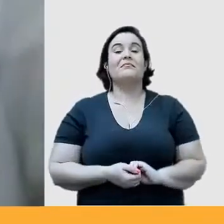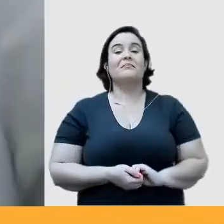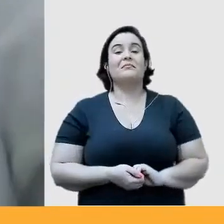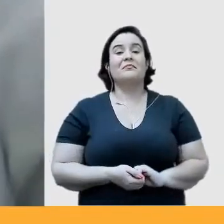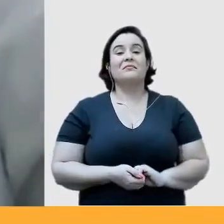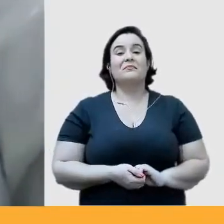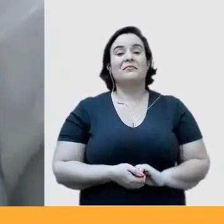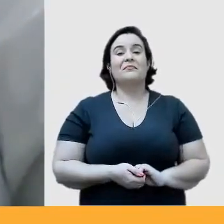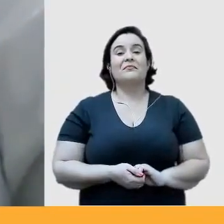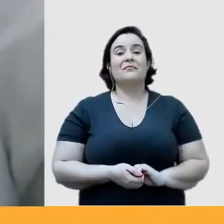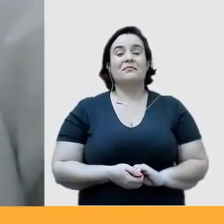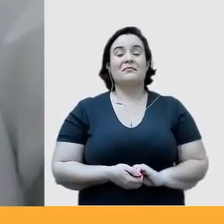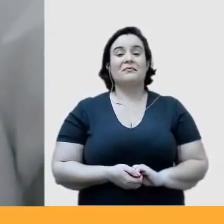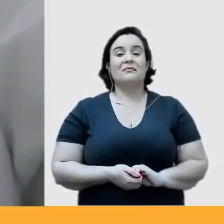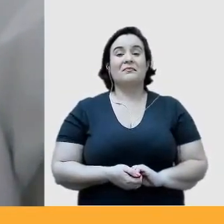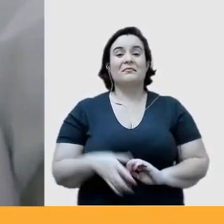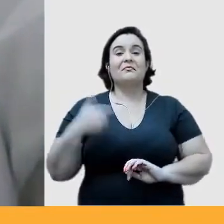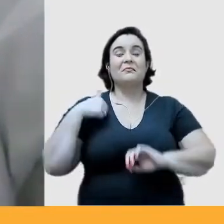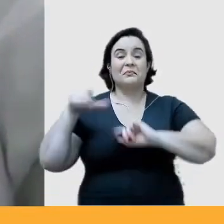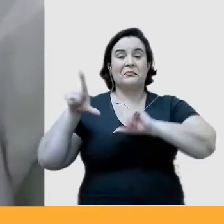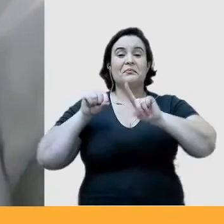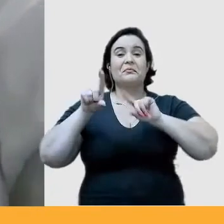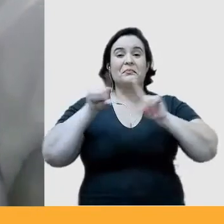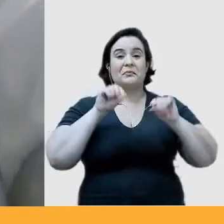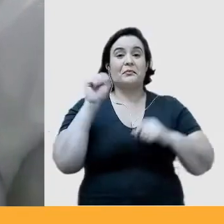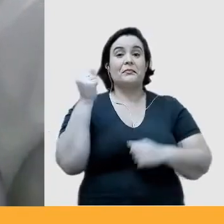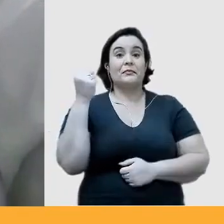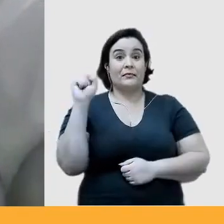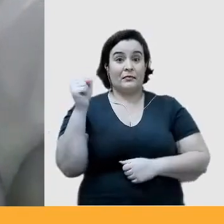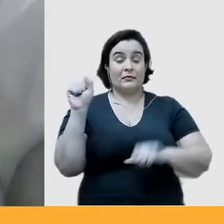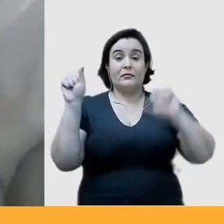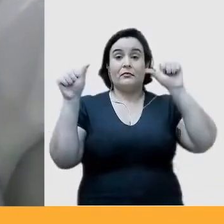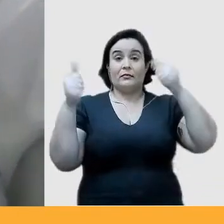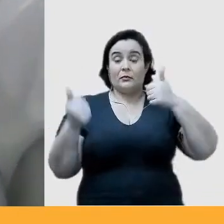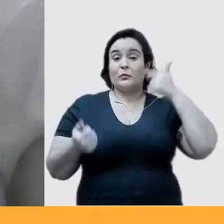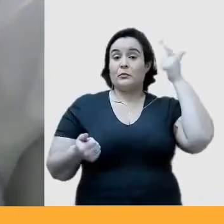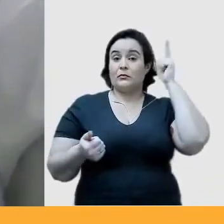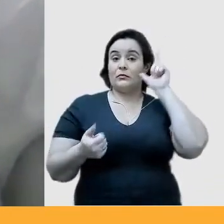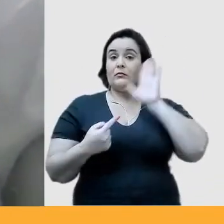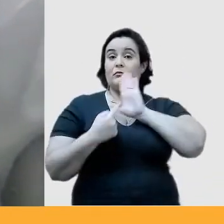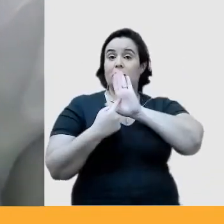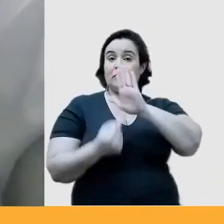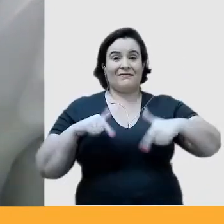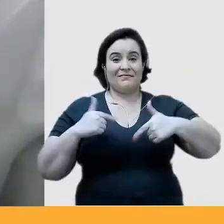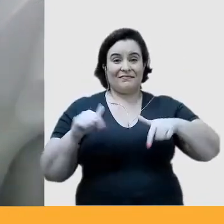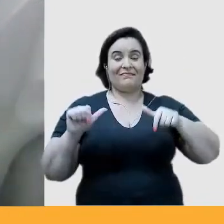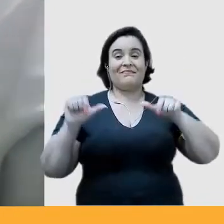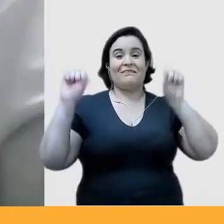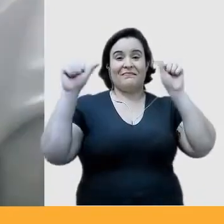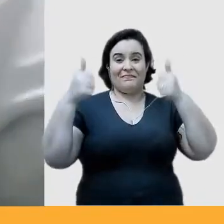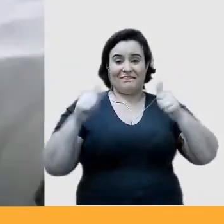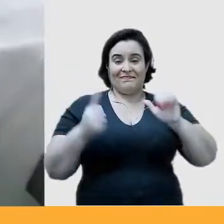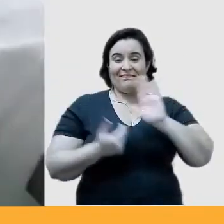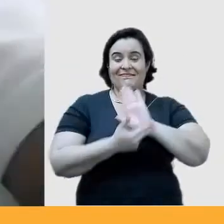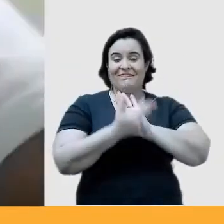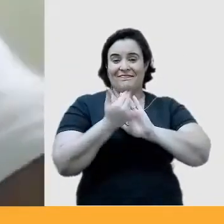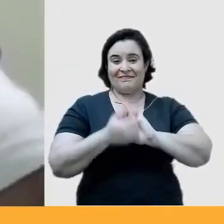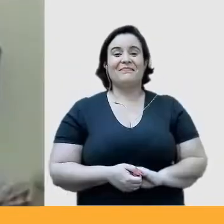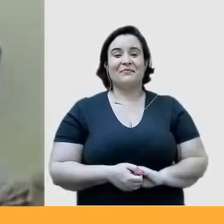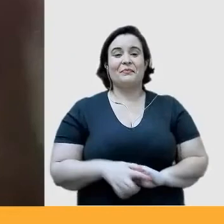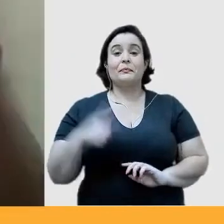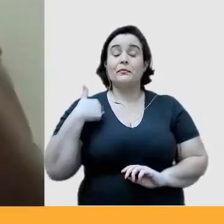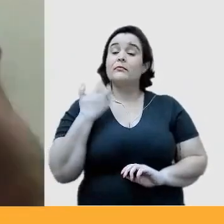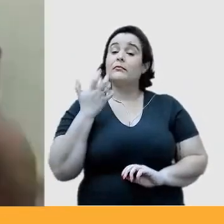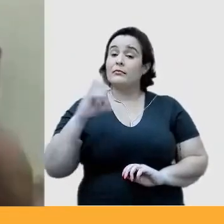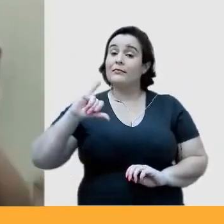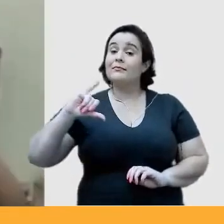eu selecionei essas oito imagens para poder mostrar o meu trabalho de design eu queria dizer também